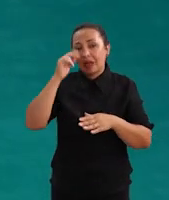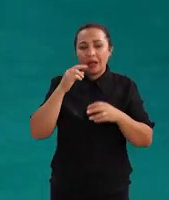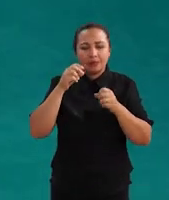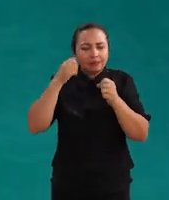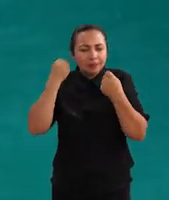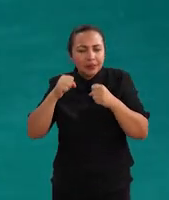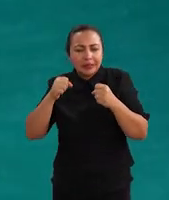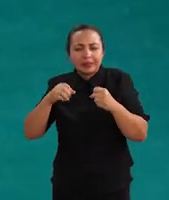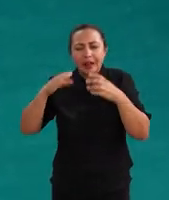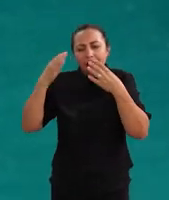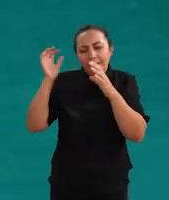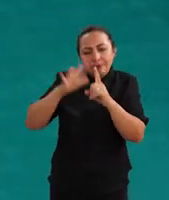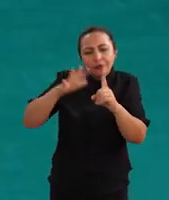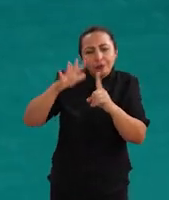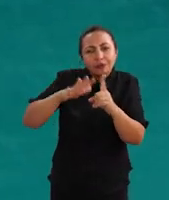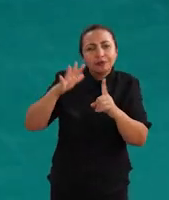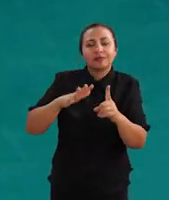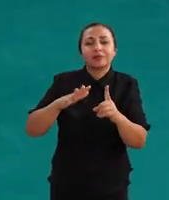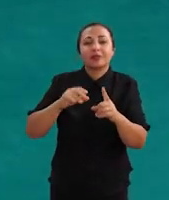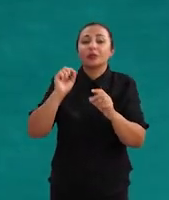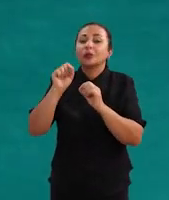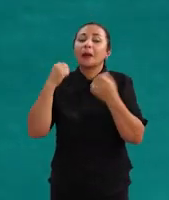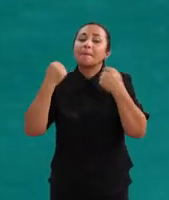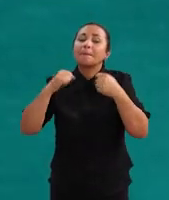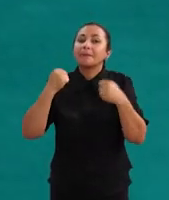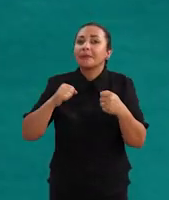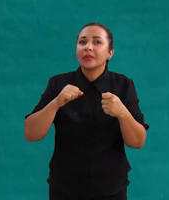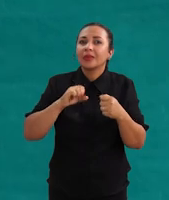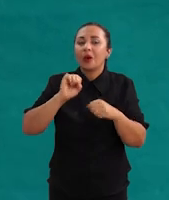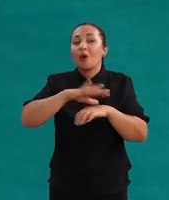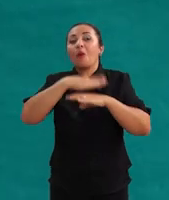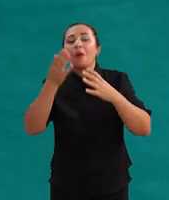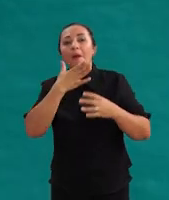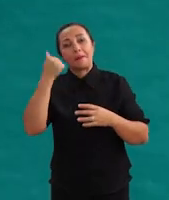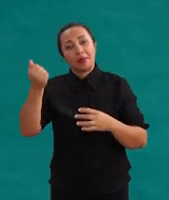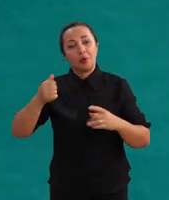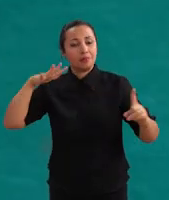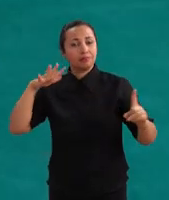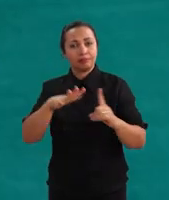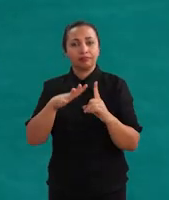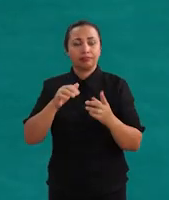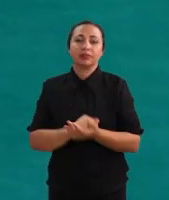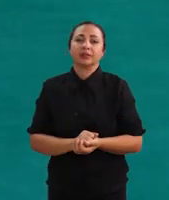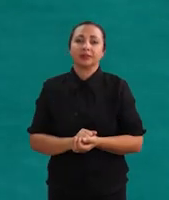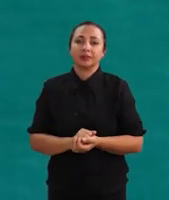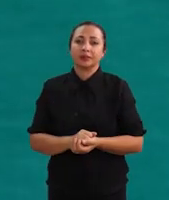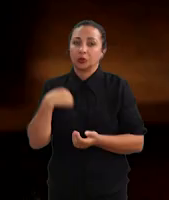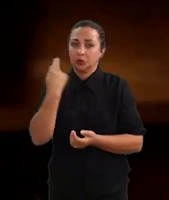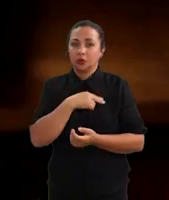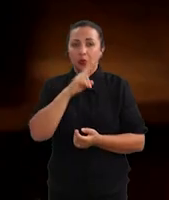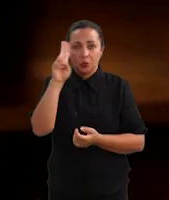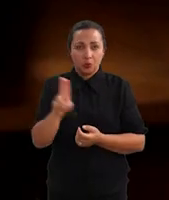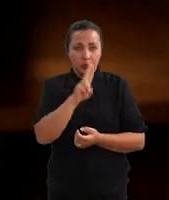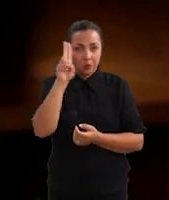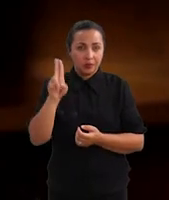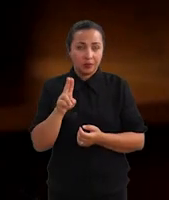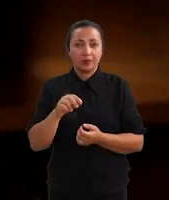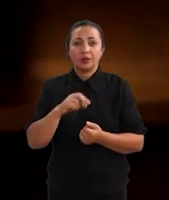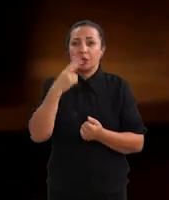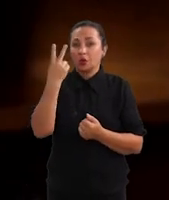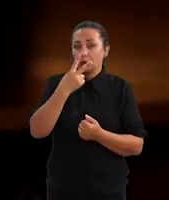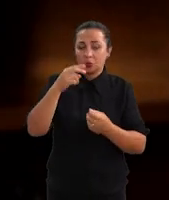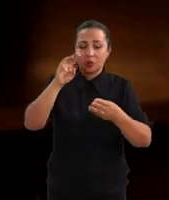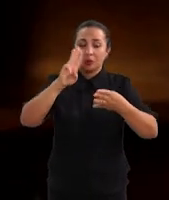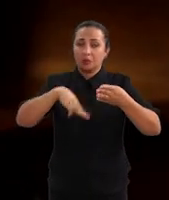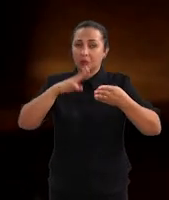inferindo do que esses indivíduos precisam, quais são os potenciais impactos. A gente utiliza, predominantemente, duas